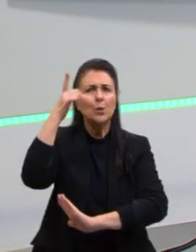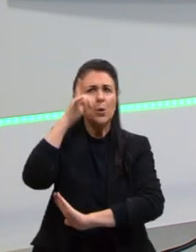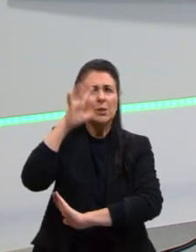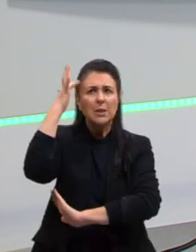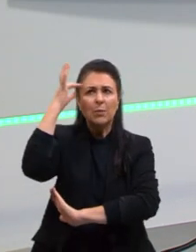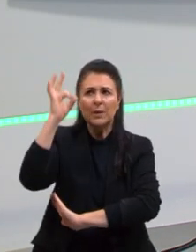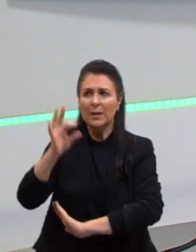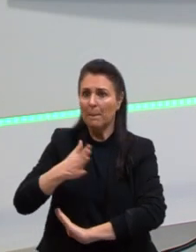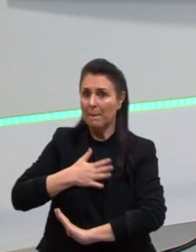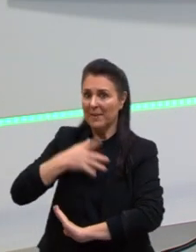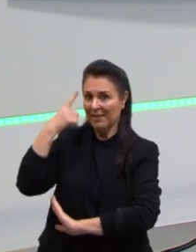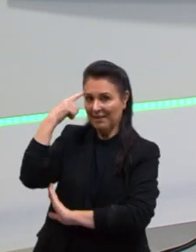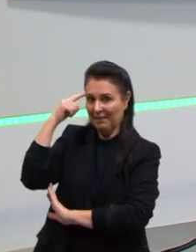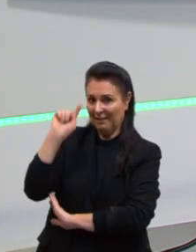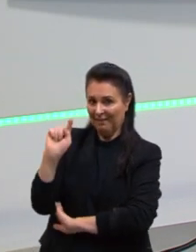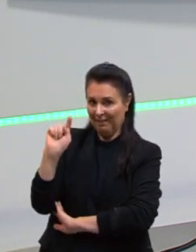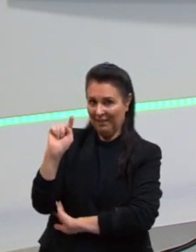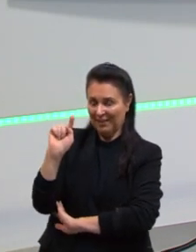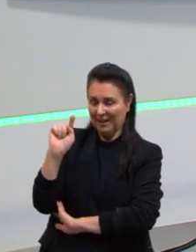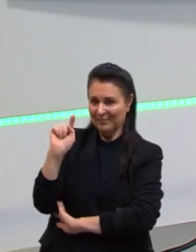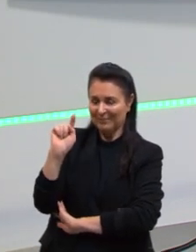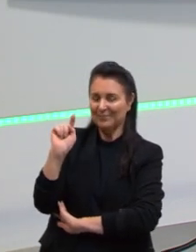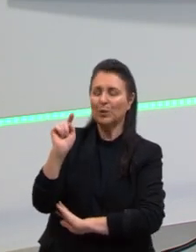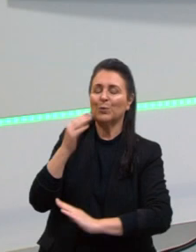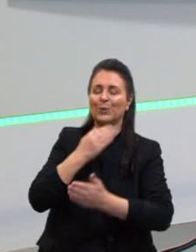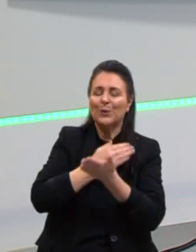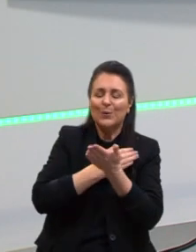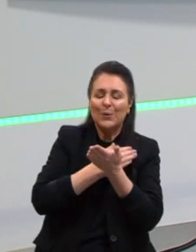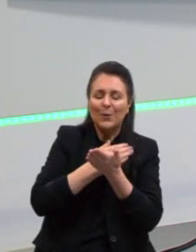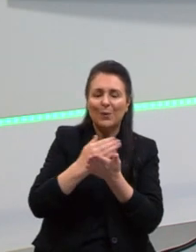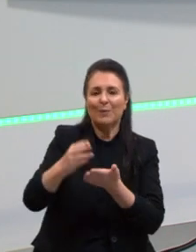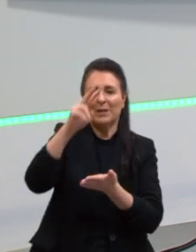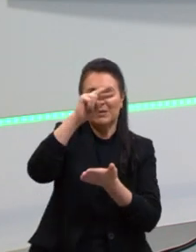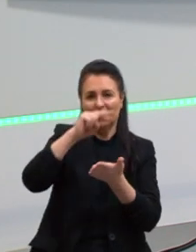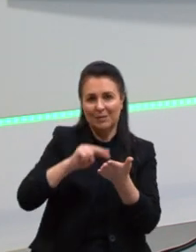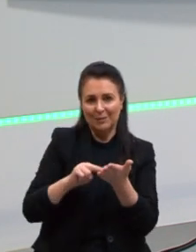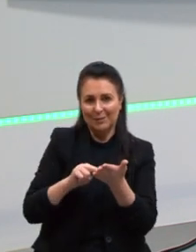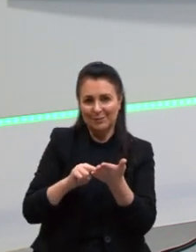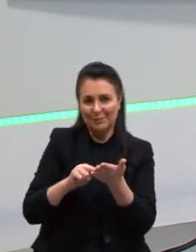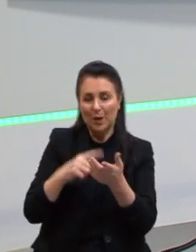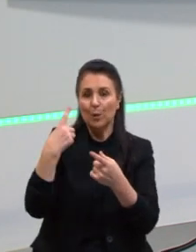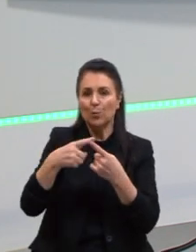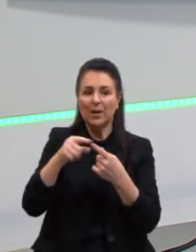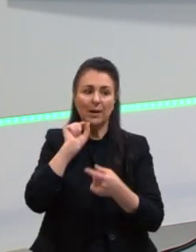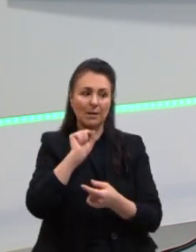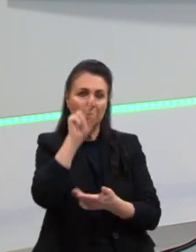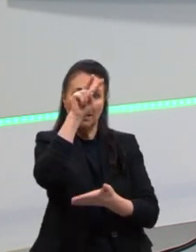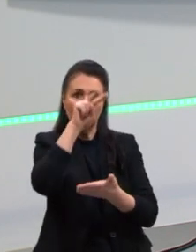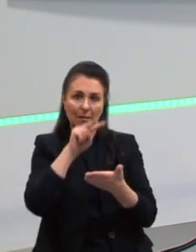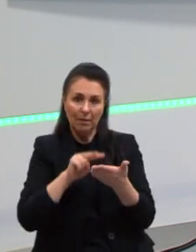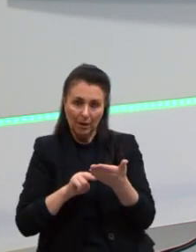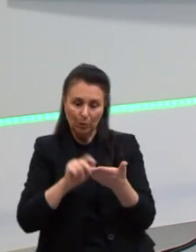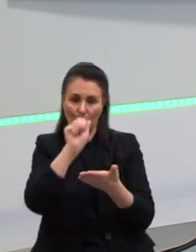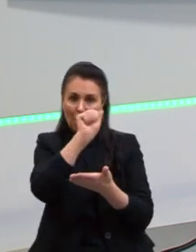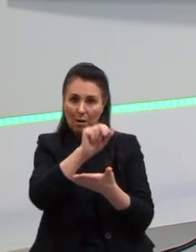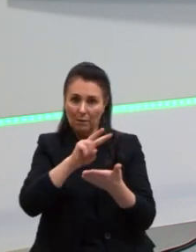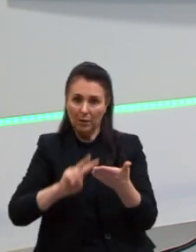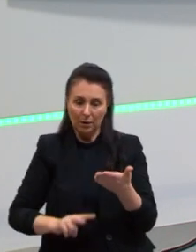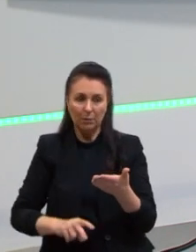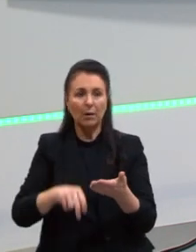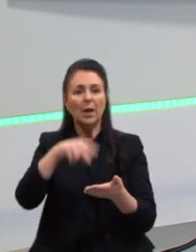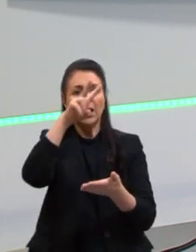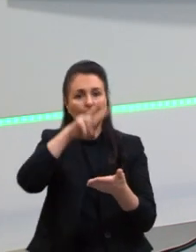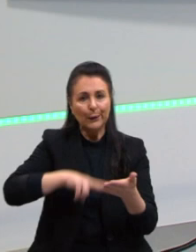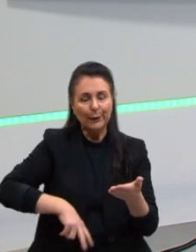ideia desde a sua primeira leitura. Porque o leitor, corretor, não vai ler 50 vezes o teu